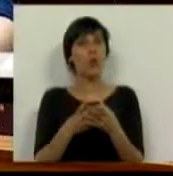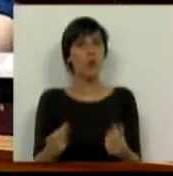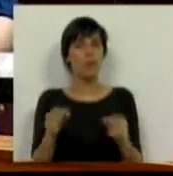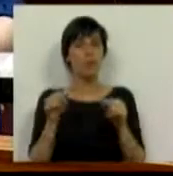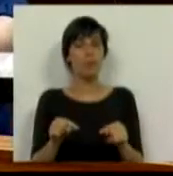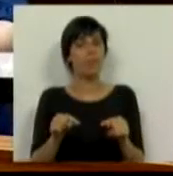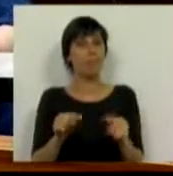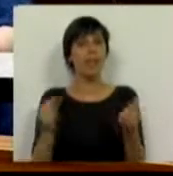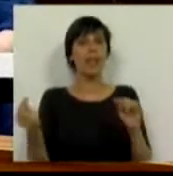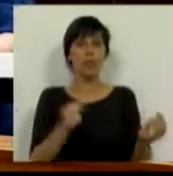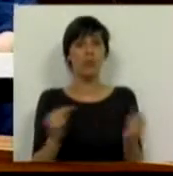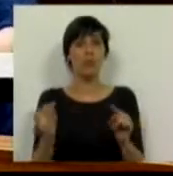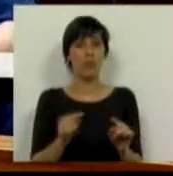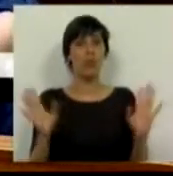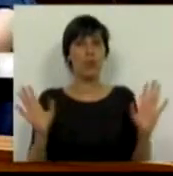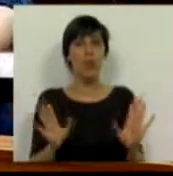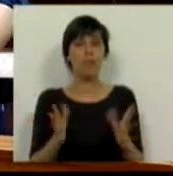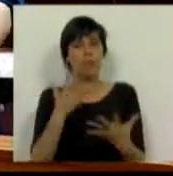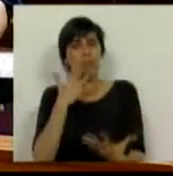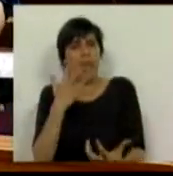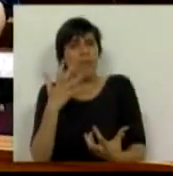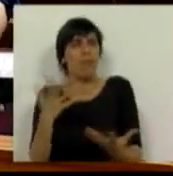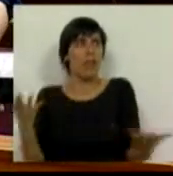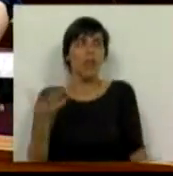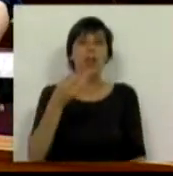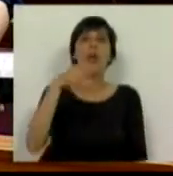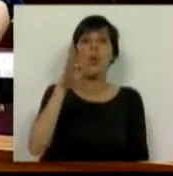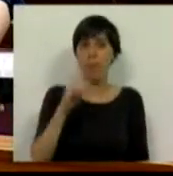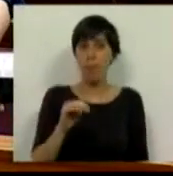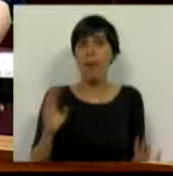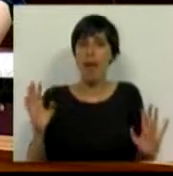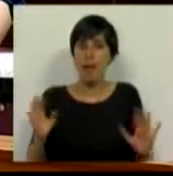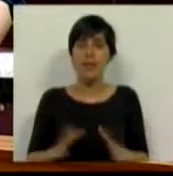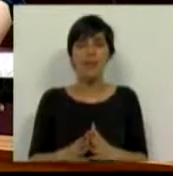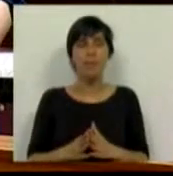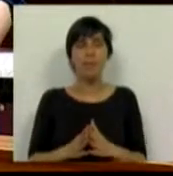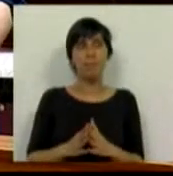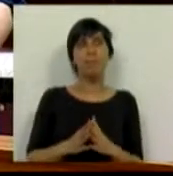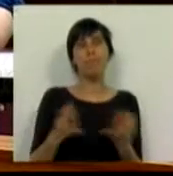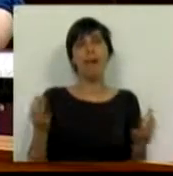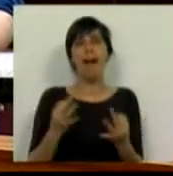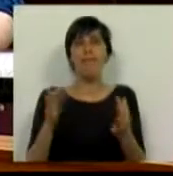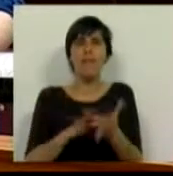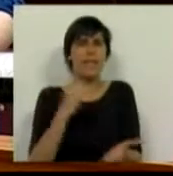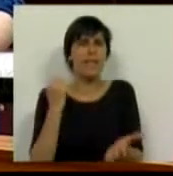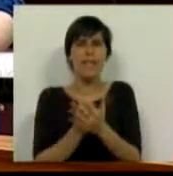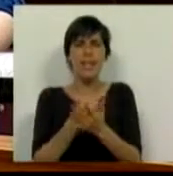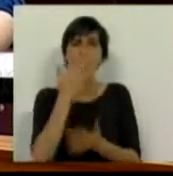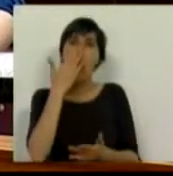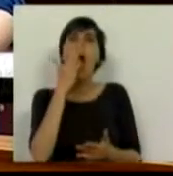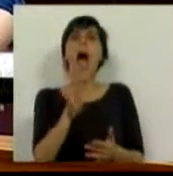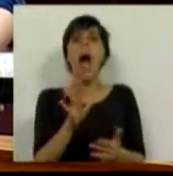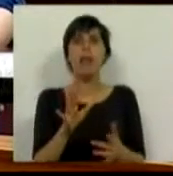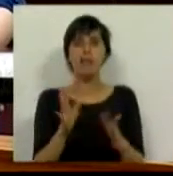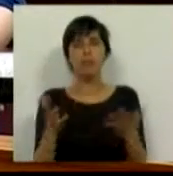aqui em discussão. É evidente que o Partido Socialista tem tido sempre uma atitude